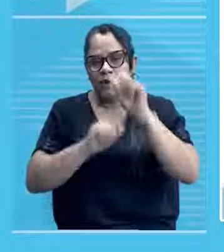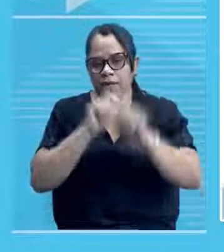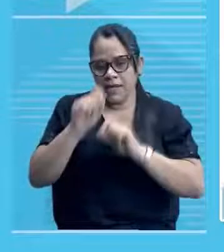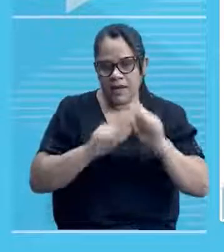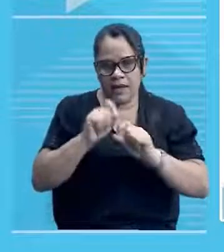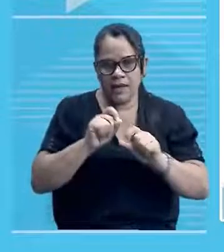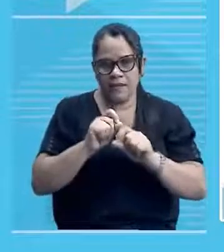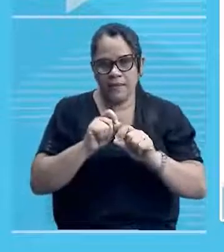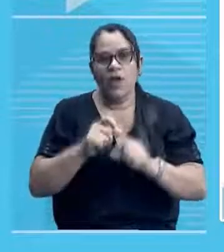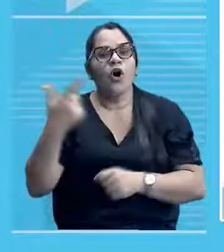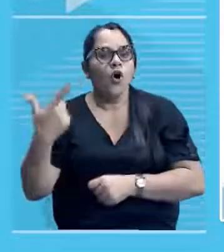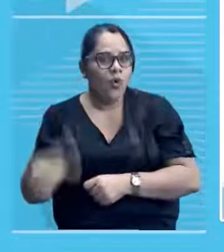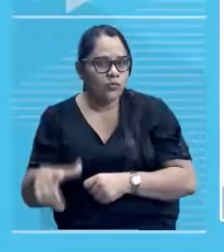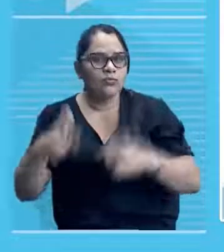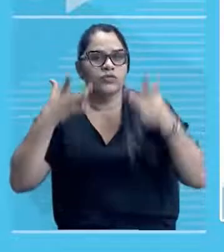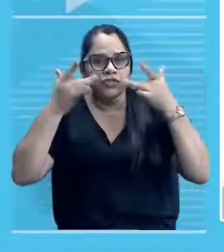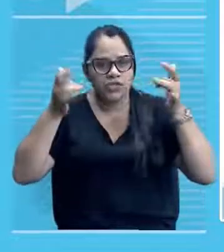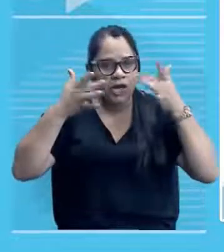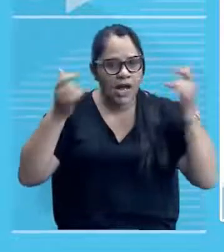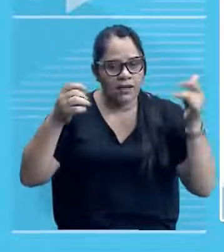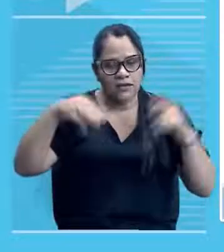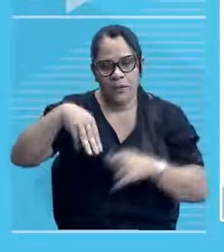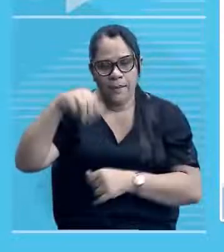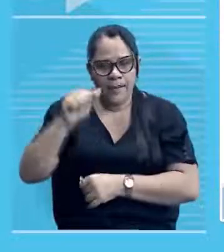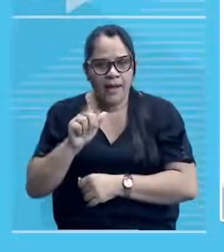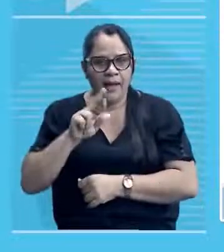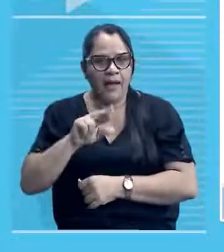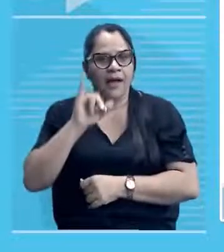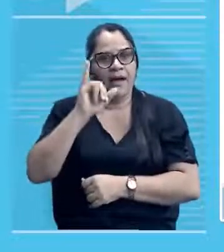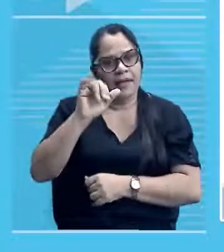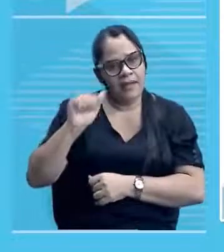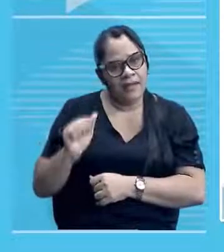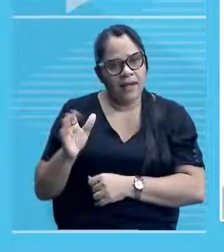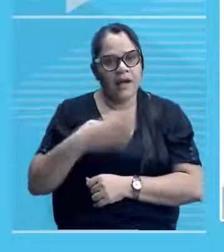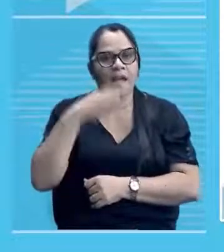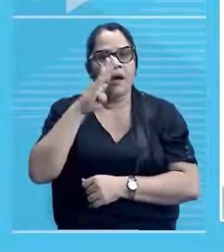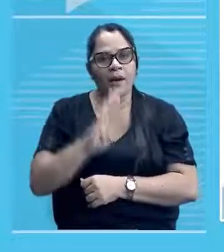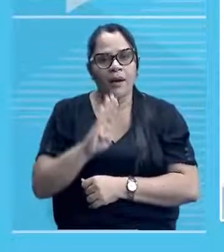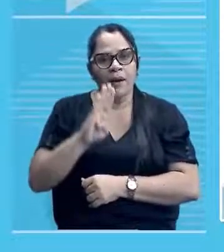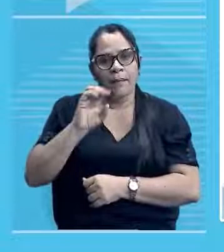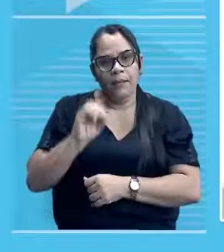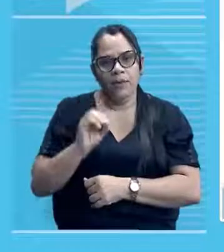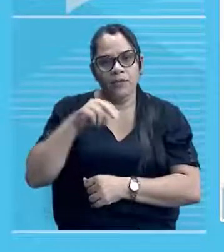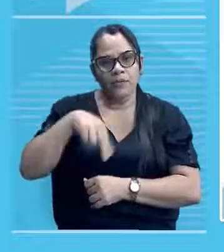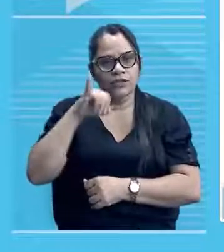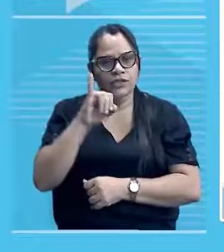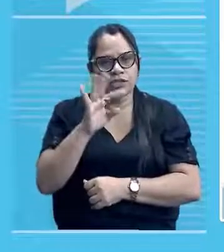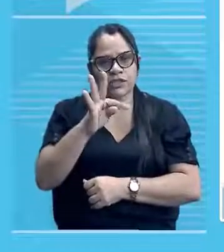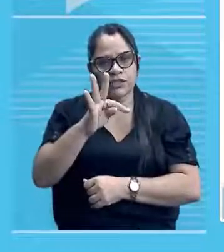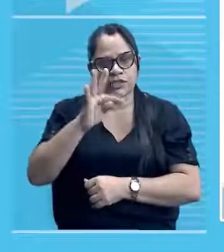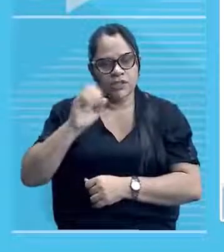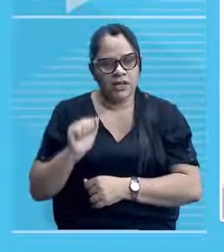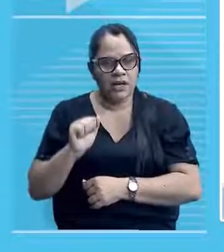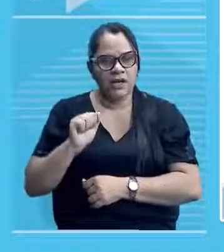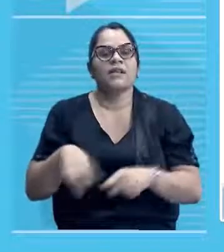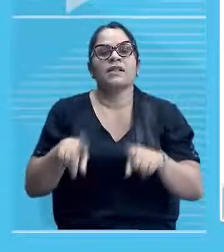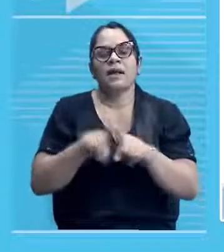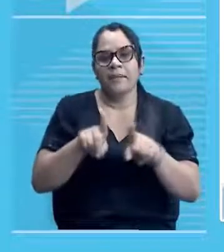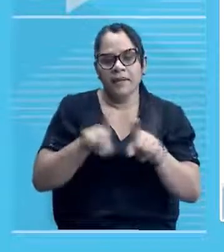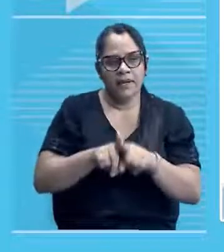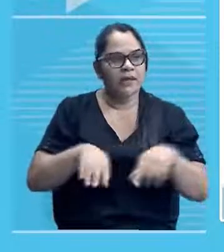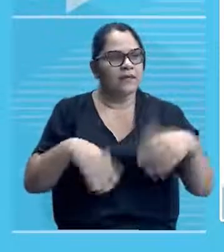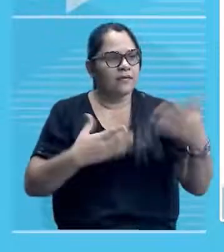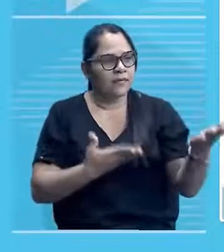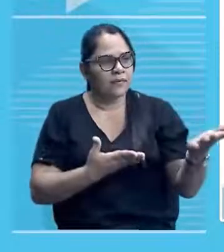Floriano, galera de São José do Peixe, né? Deve conhecer o Teatro Maria